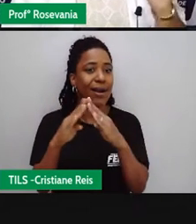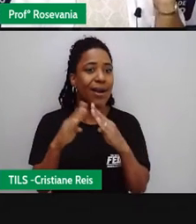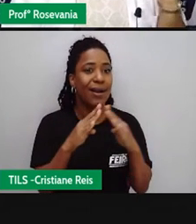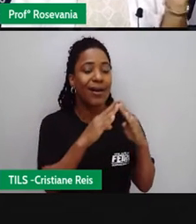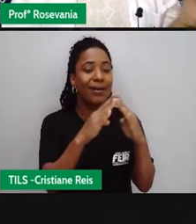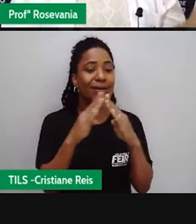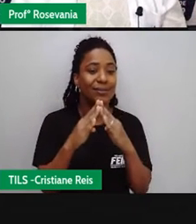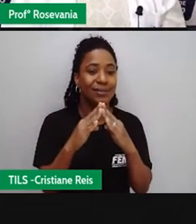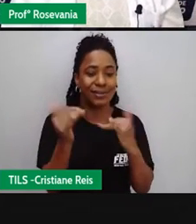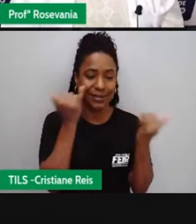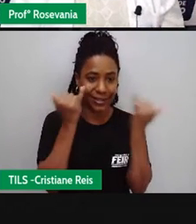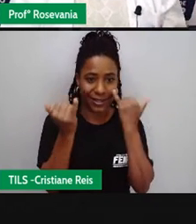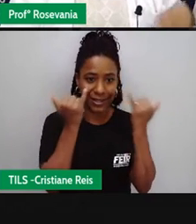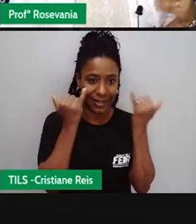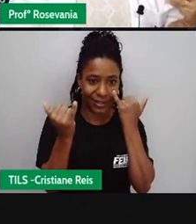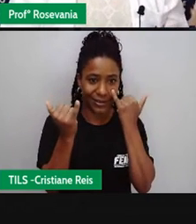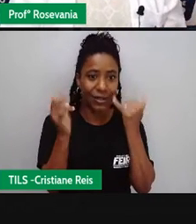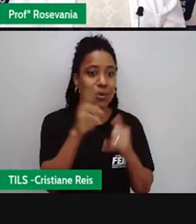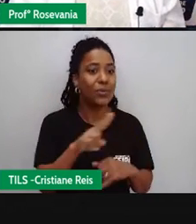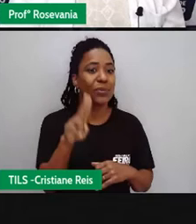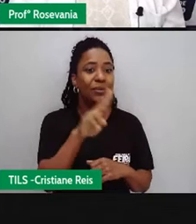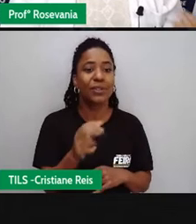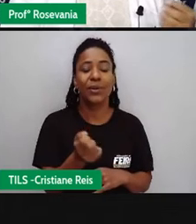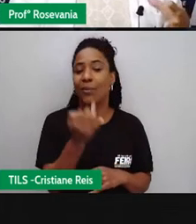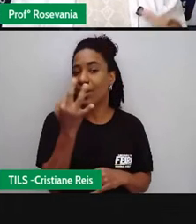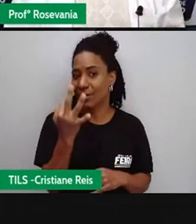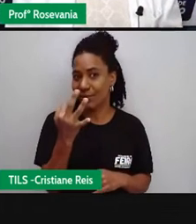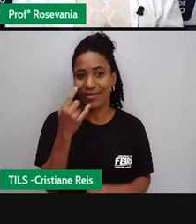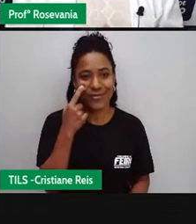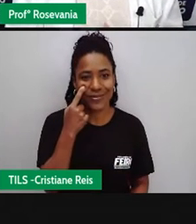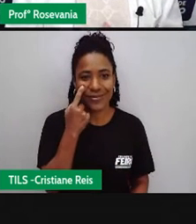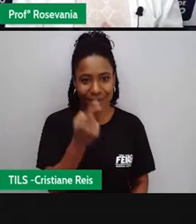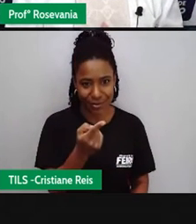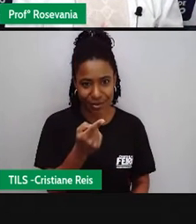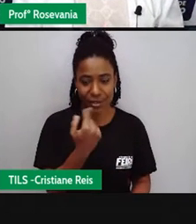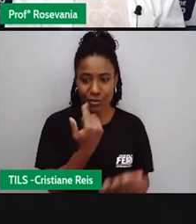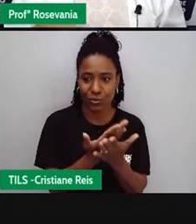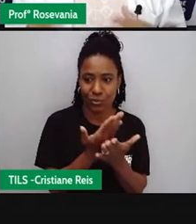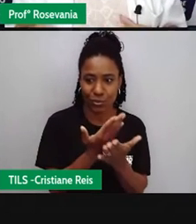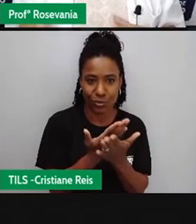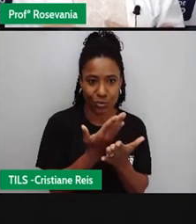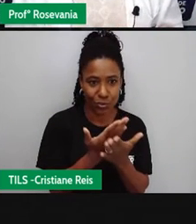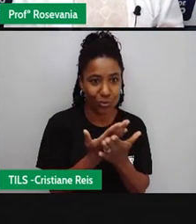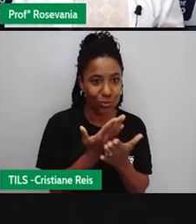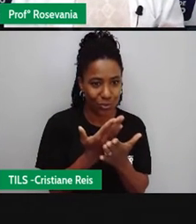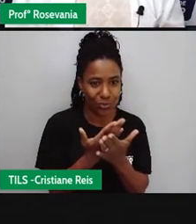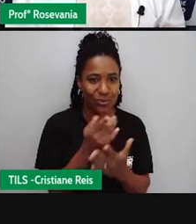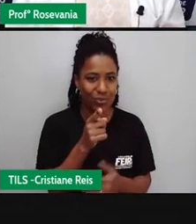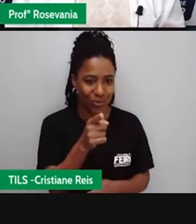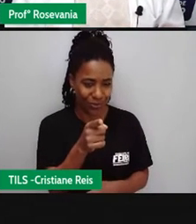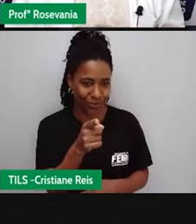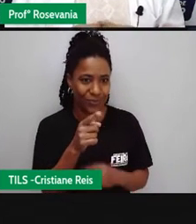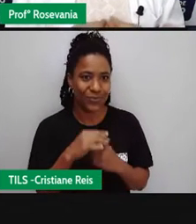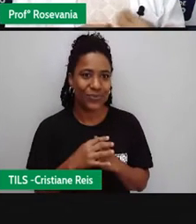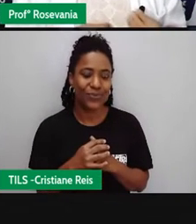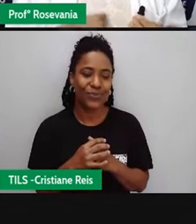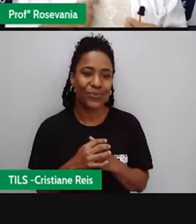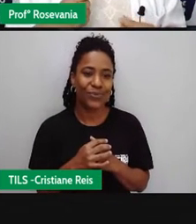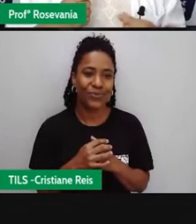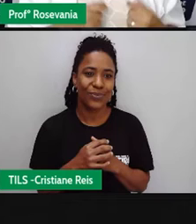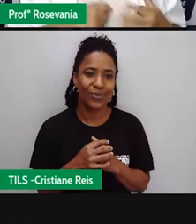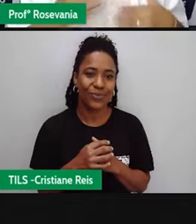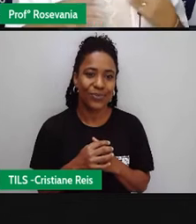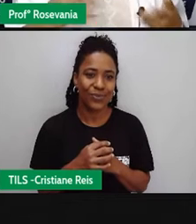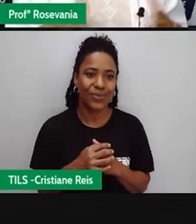equipamento utilizado, né. Na outra aula, a gente estudou isso com relação a...